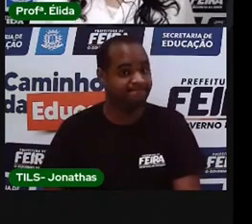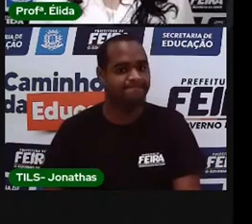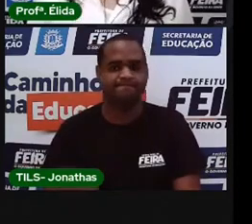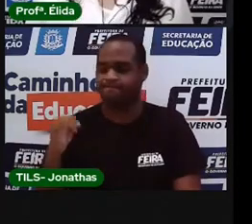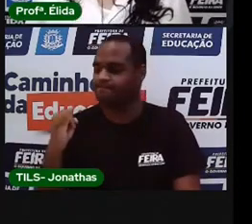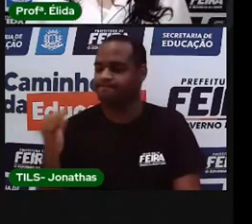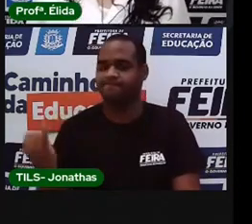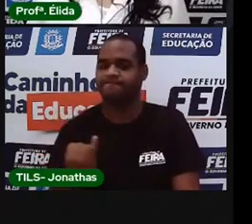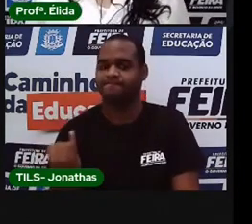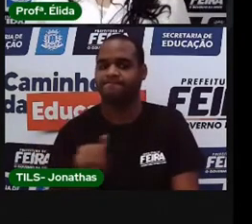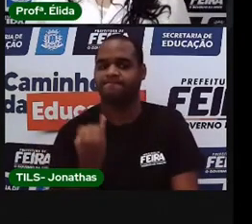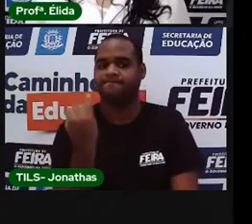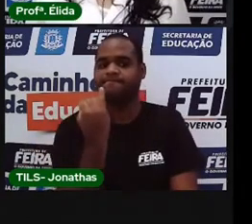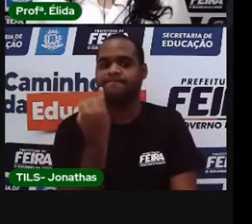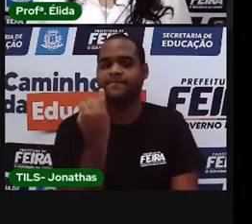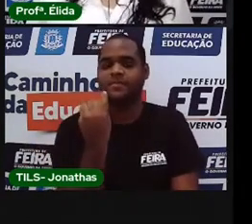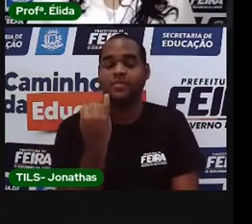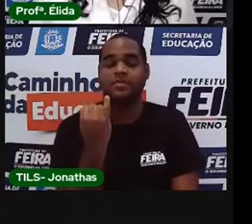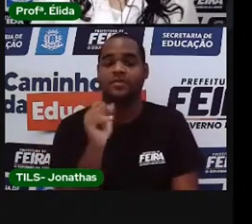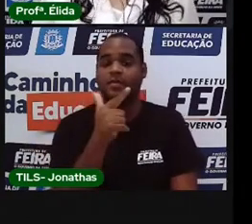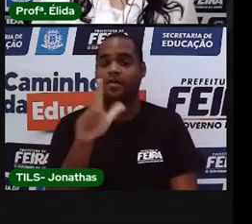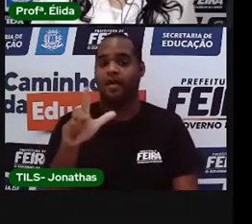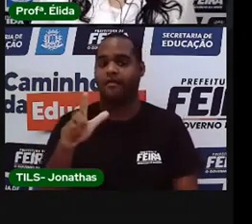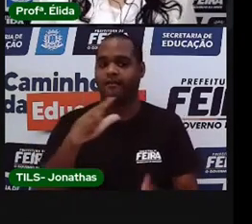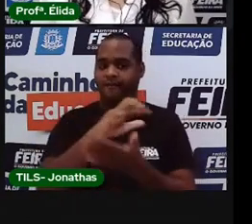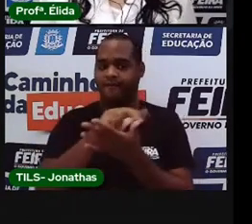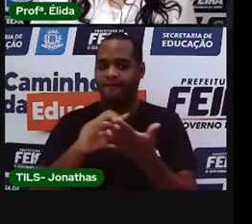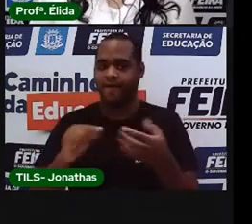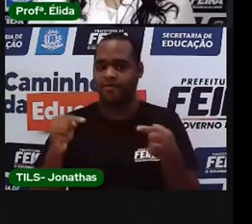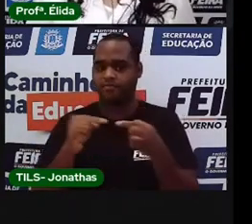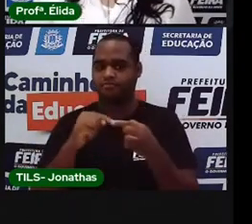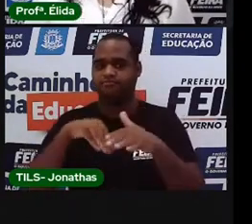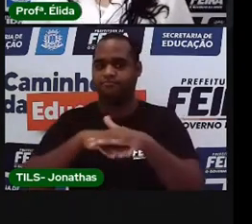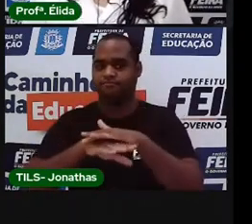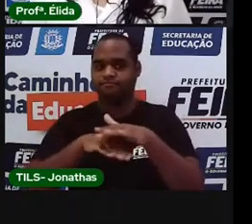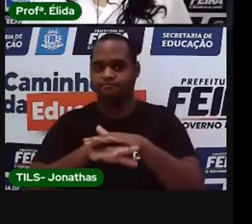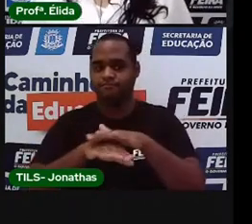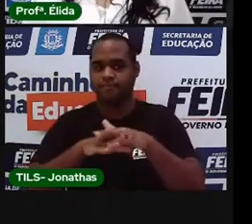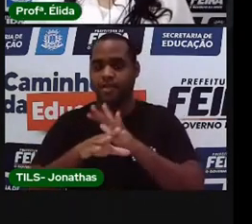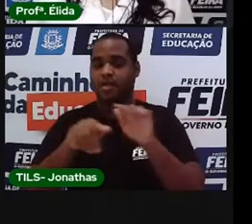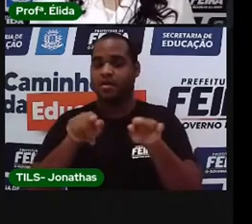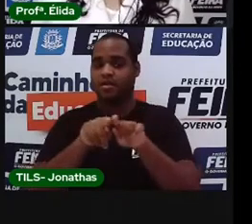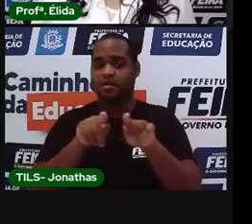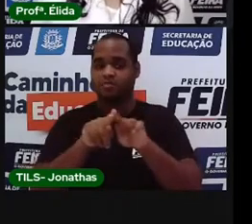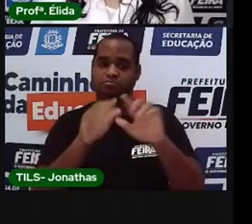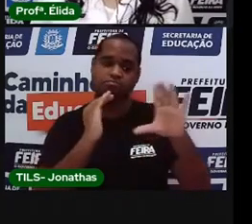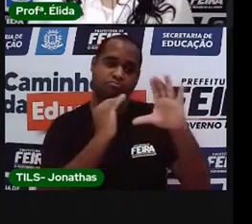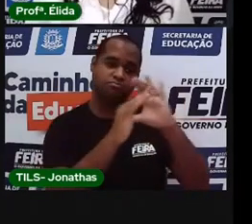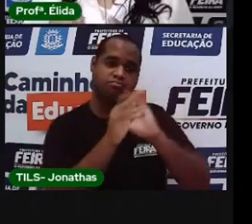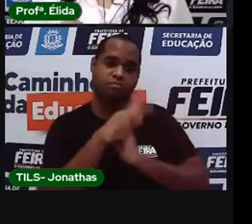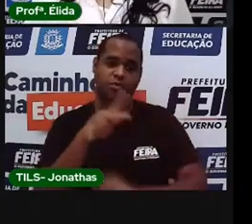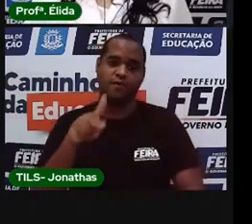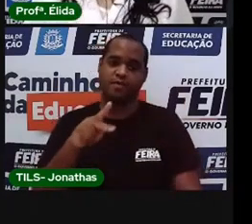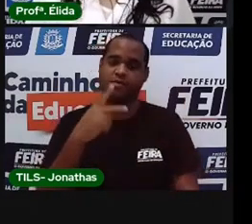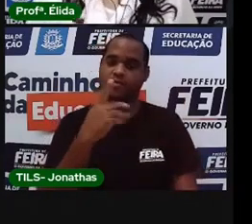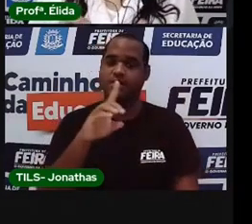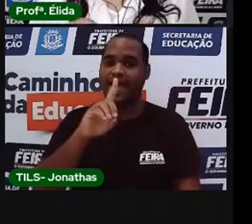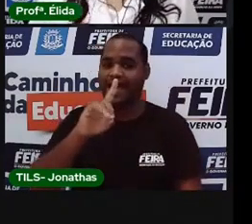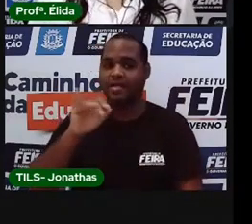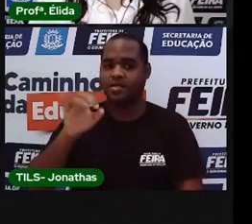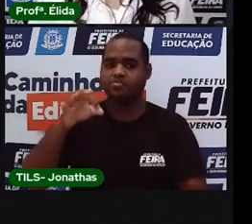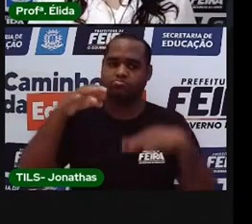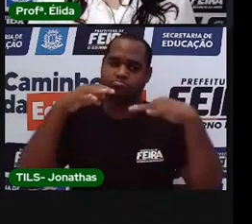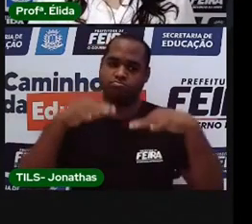Importante. Todas as produções devem ser guardadas e enviadas aos professores na data